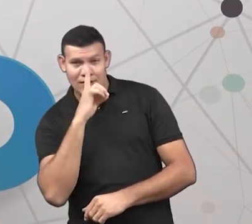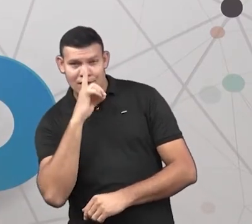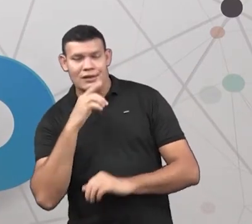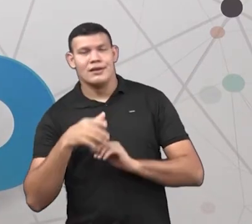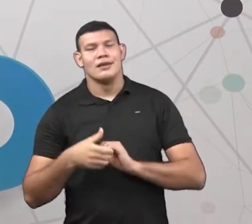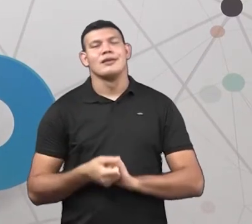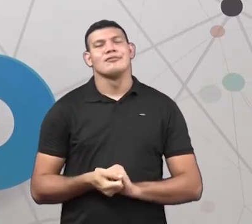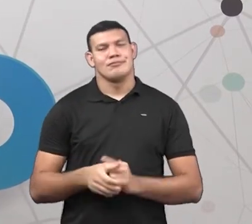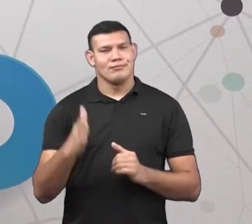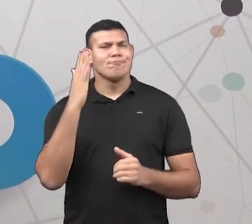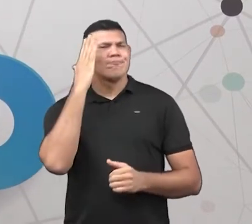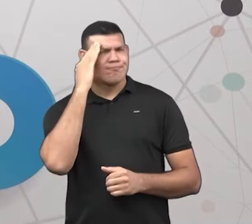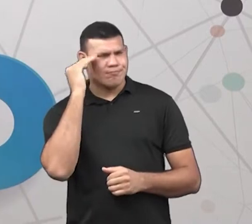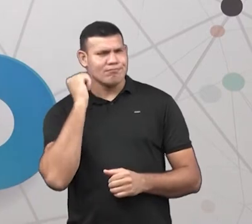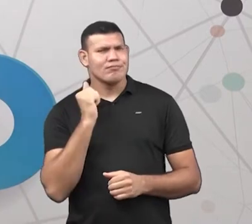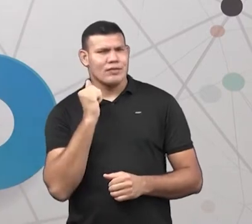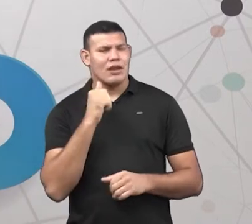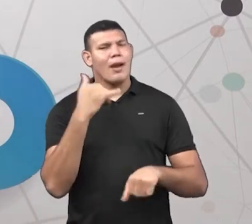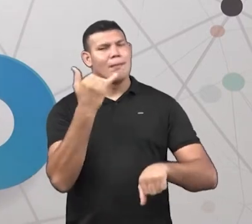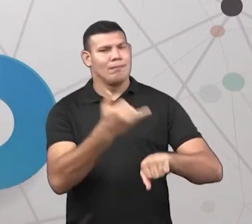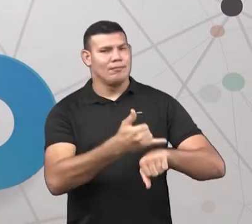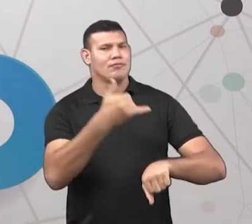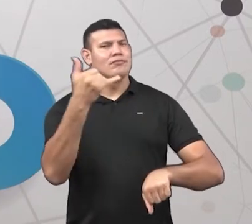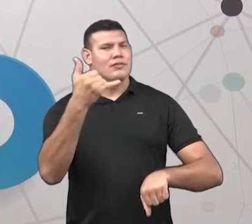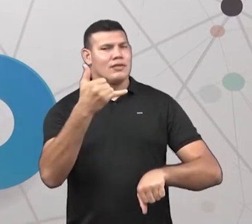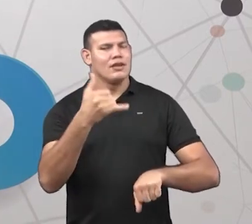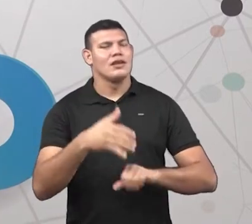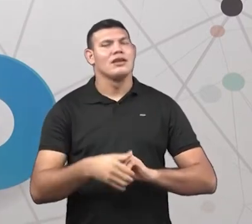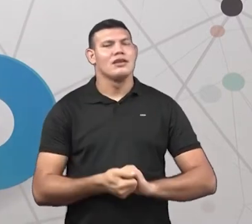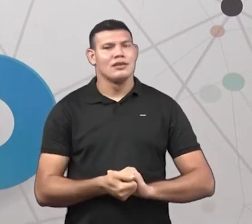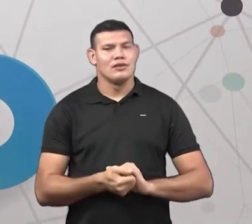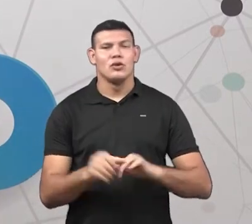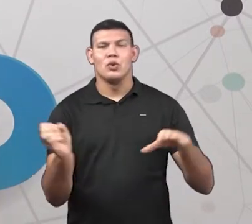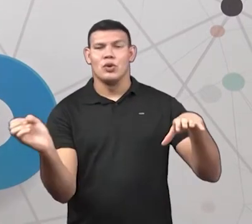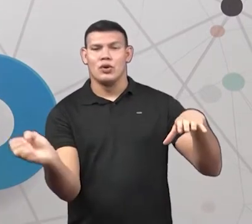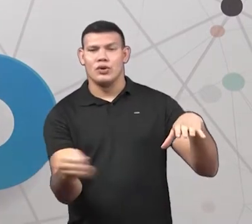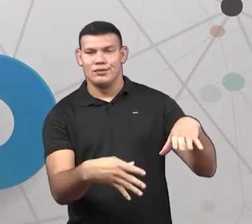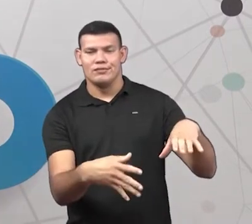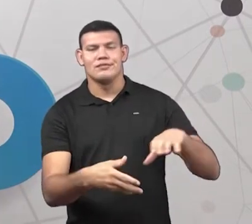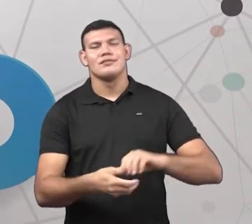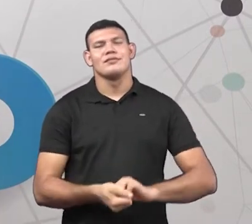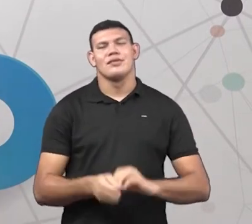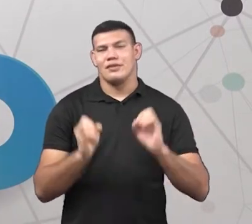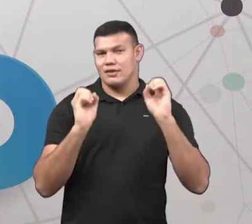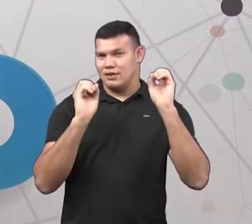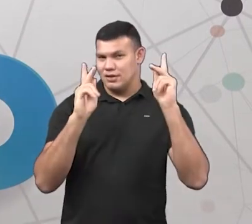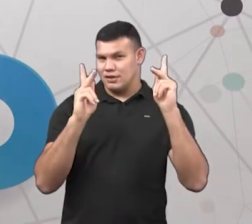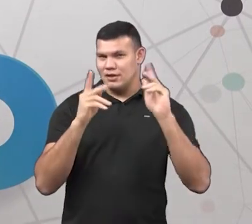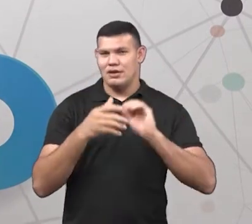Amarelo, eu sei que se eu tiver algo de metal, eu vou jogar nele, ok?